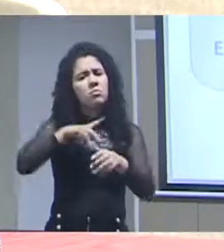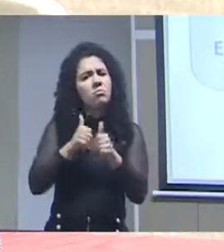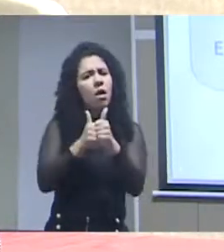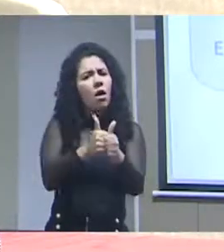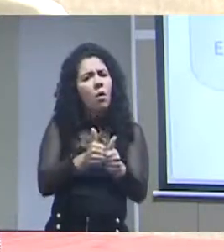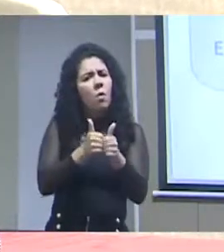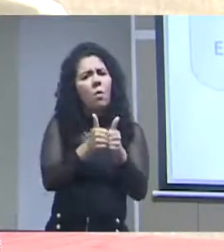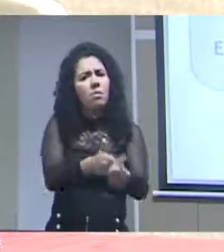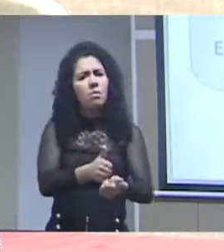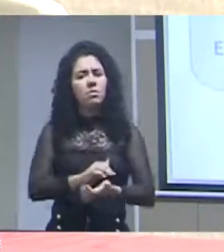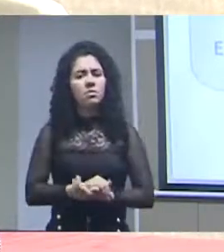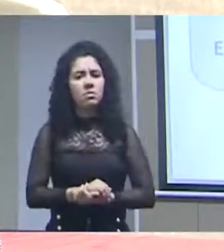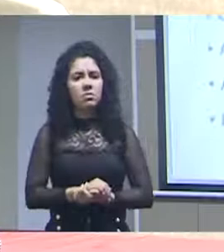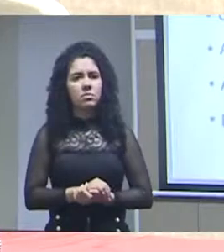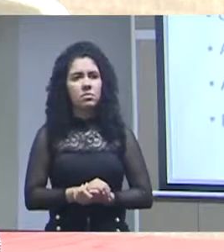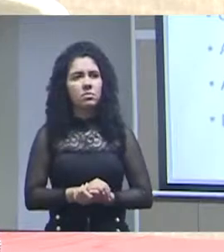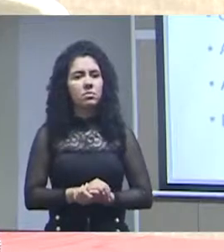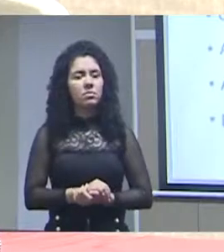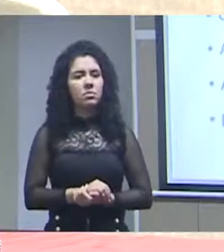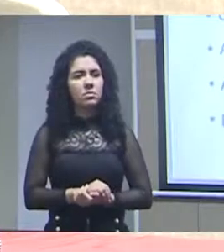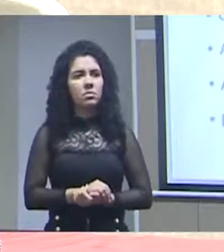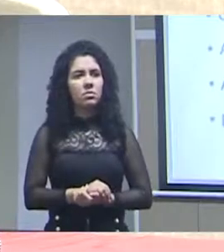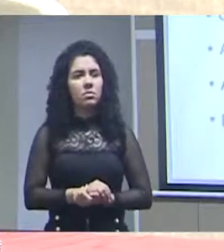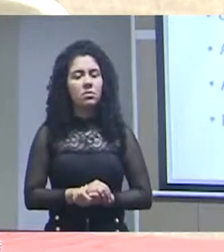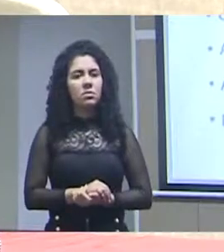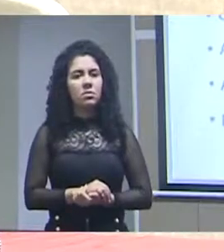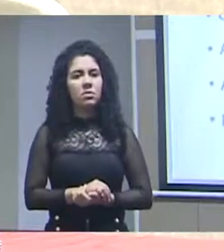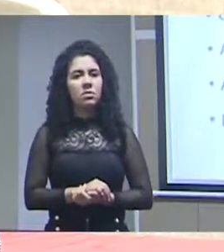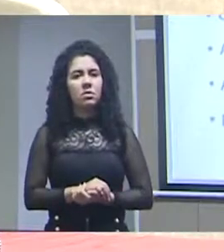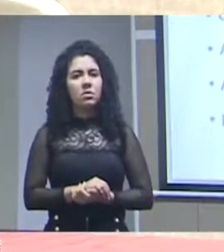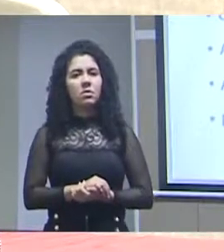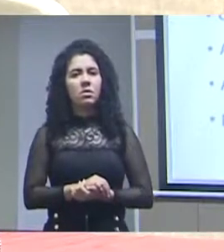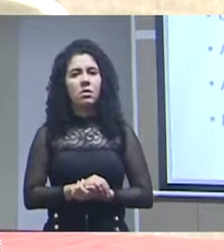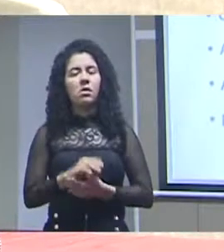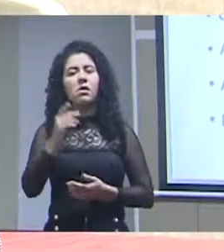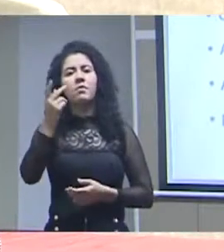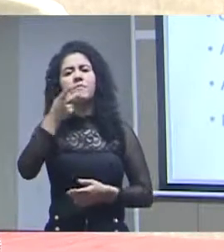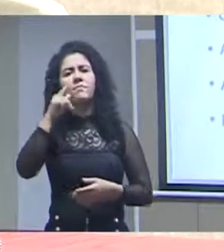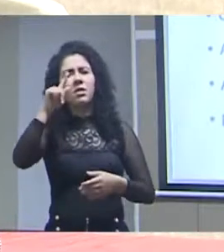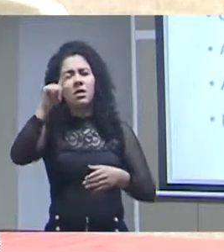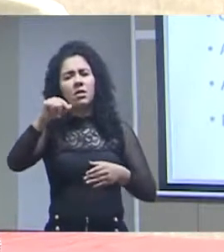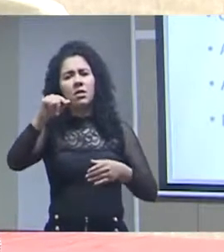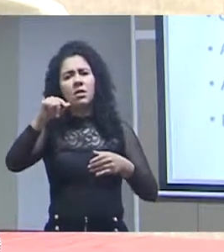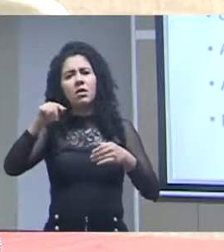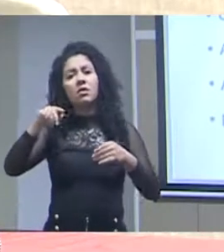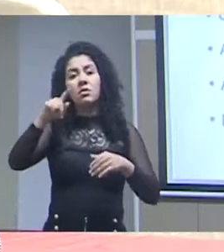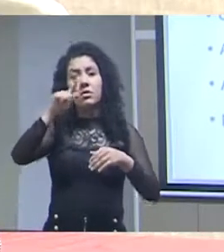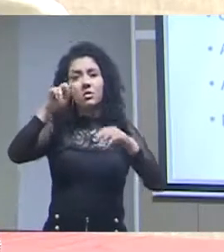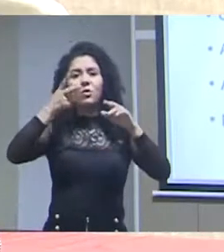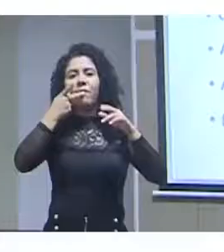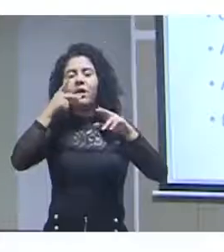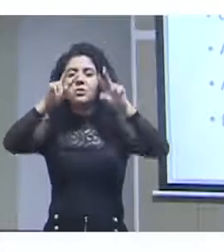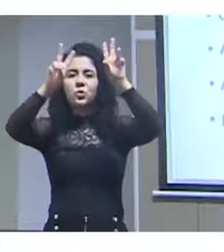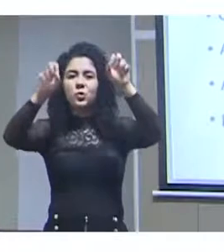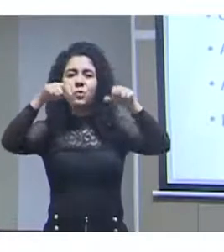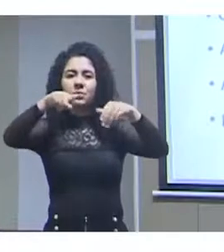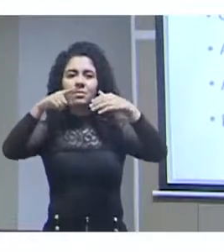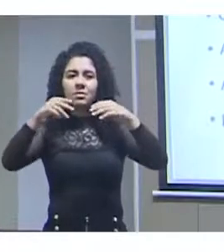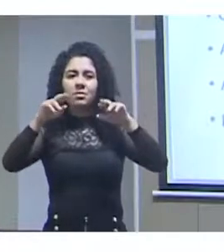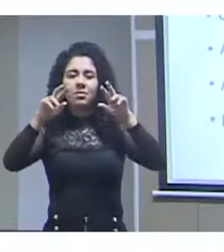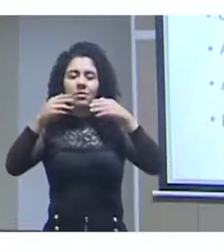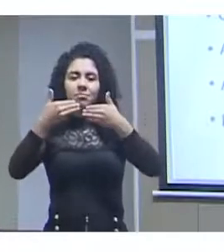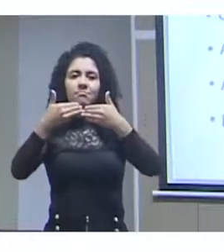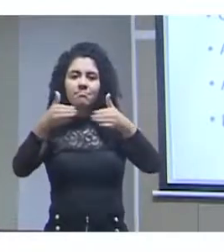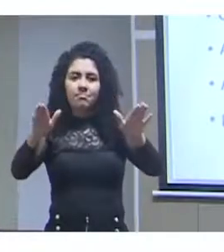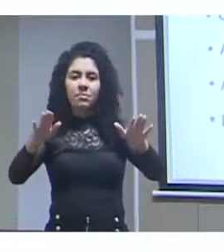em torno de uma disputa desse termo da abertura. E, se a gente pensar na questão dos dados, a primeira coisa